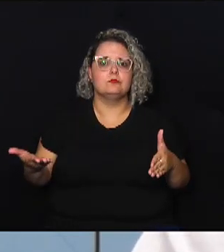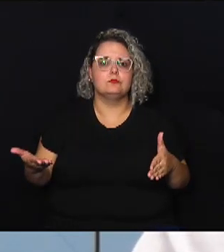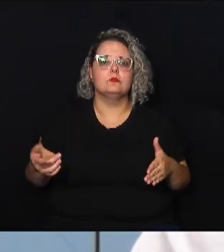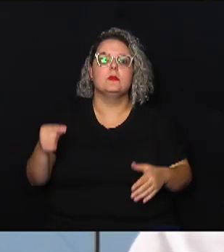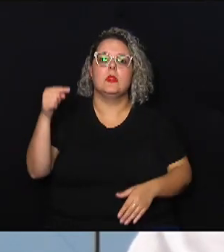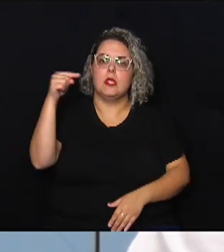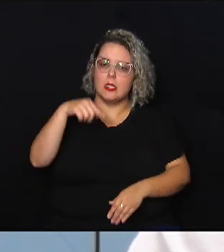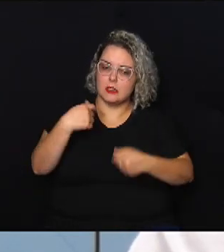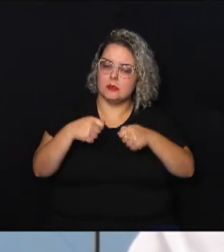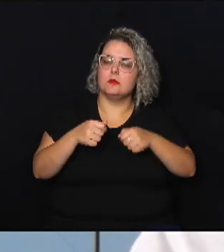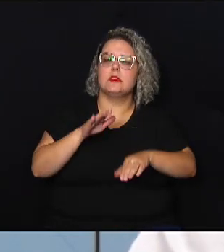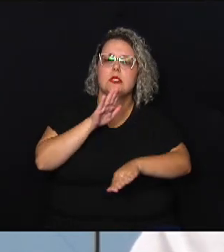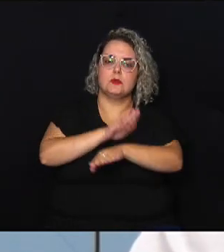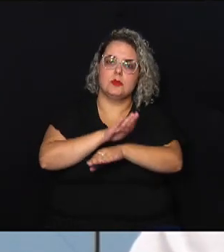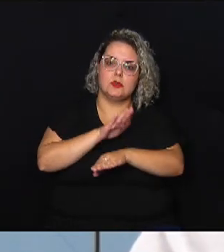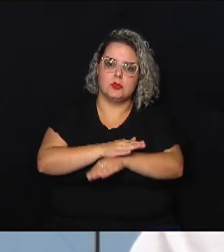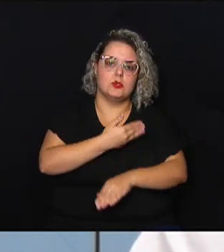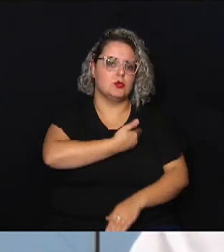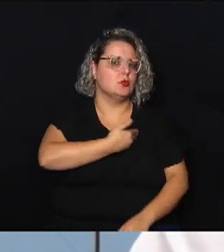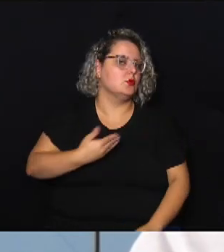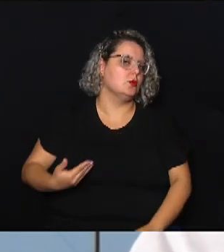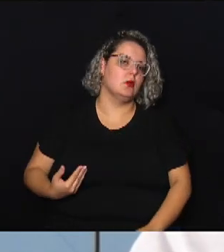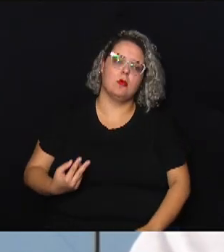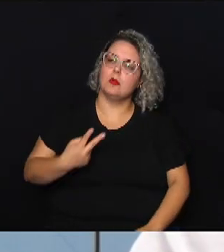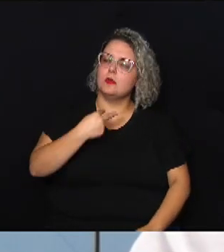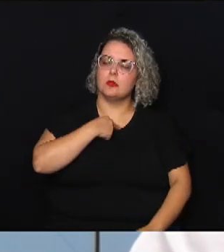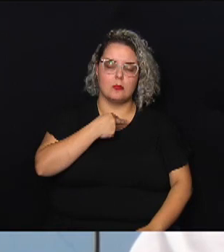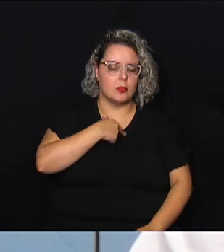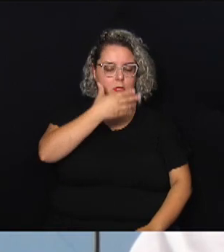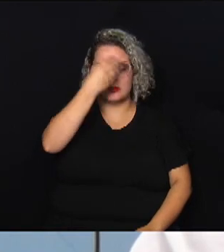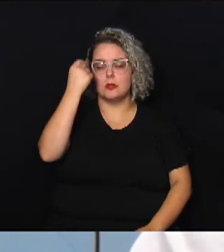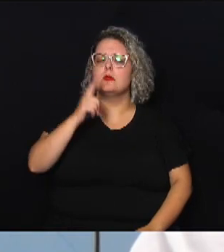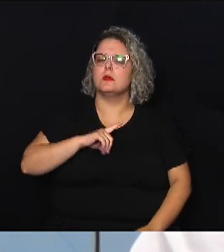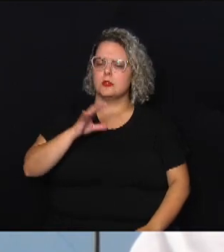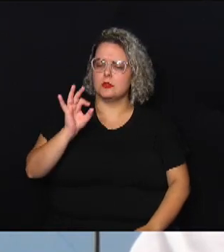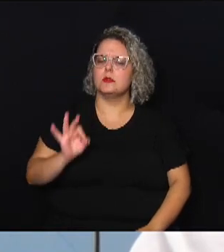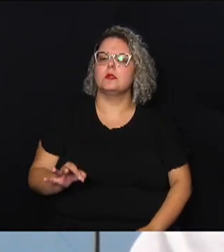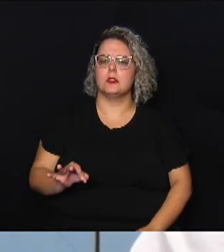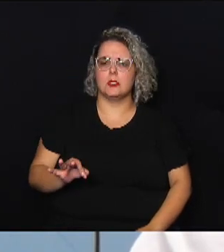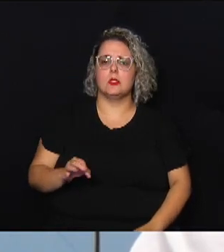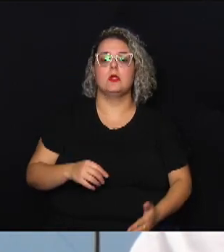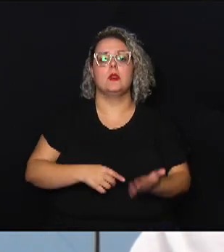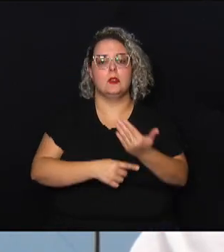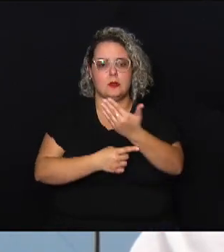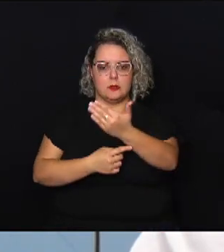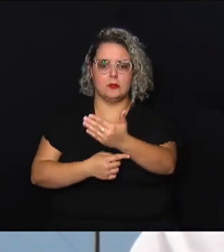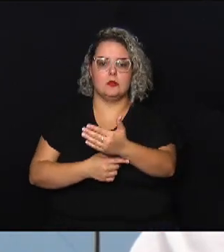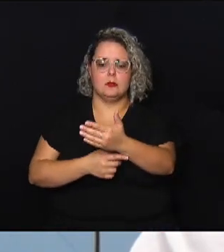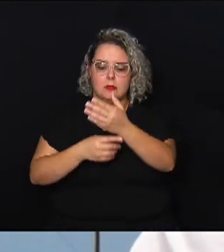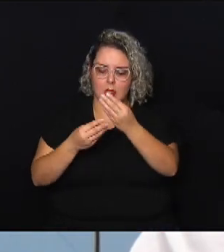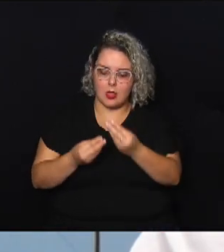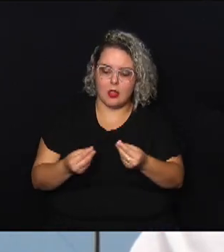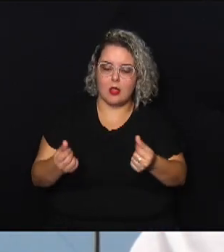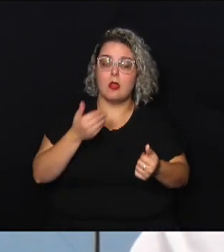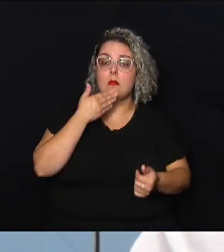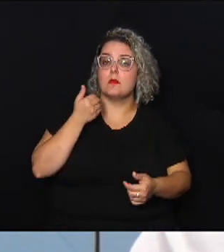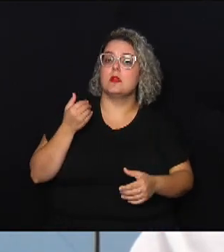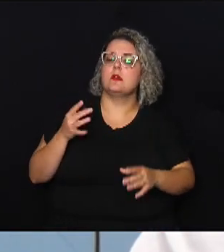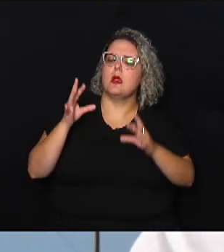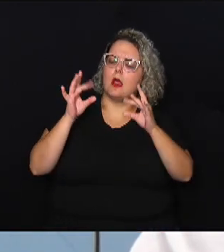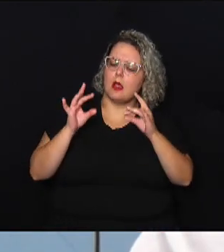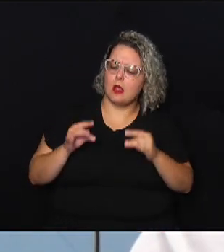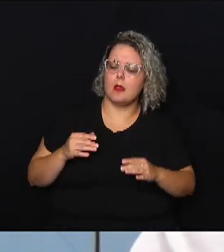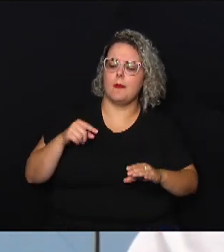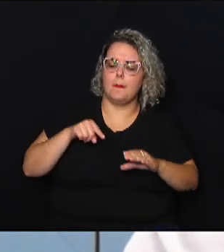governo e o governo não vai esquecer dele eu tenho certeza a tecnologia vai aflorar a cada dia nesse